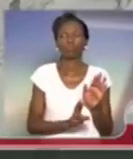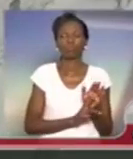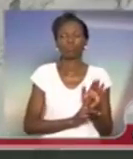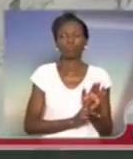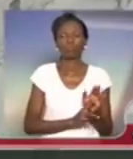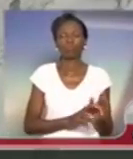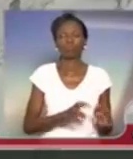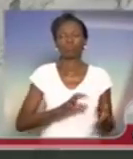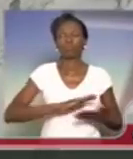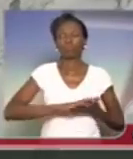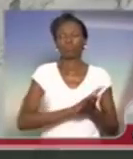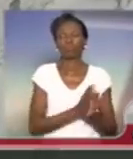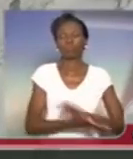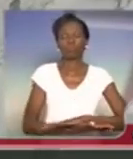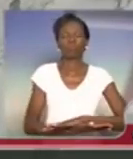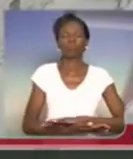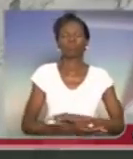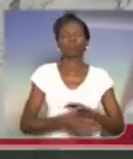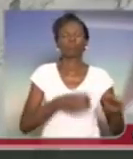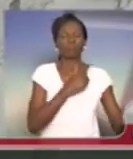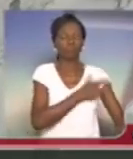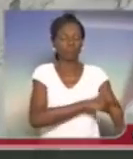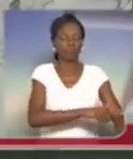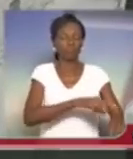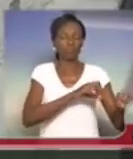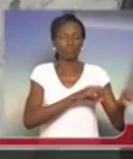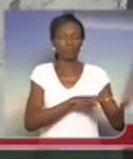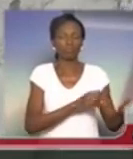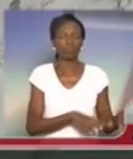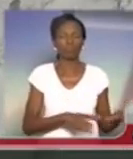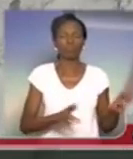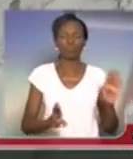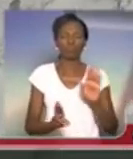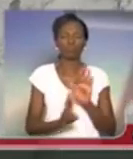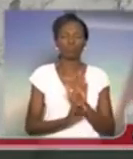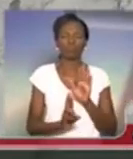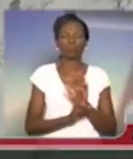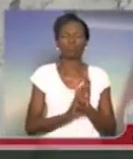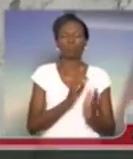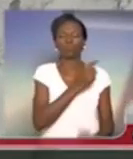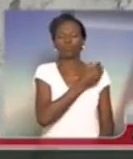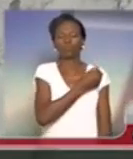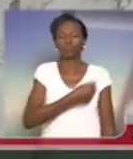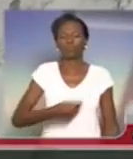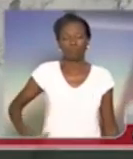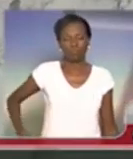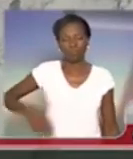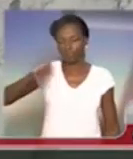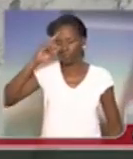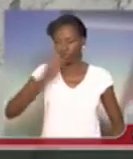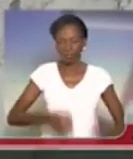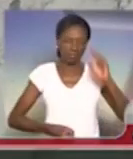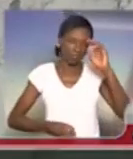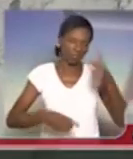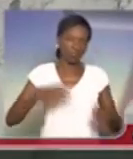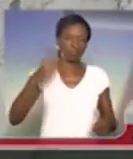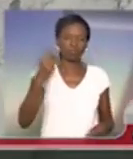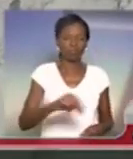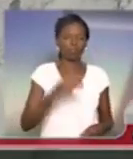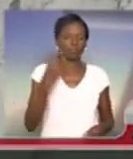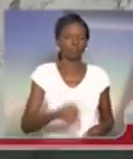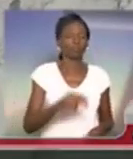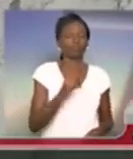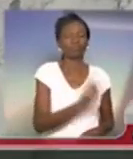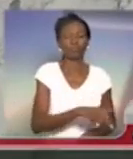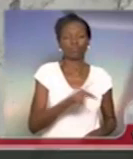o exterminador da educação, que representa um governo que manda espancar professoras,